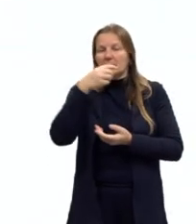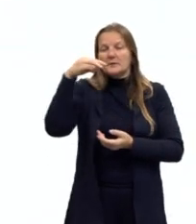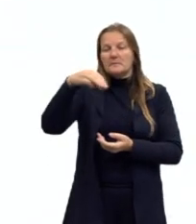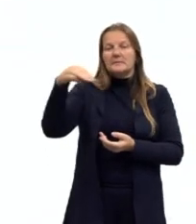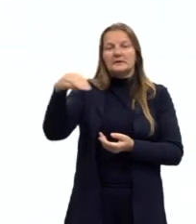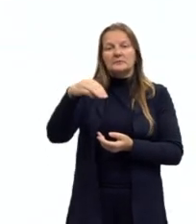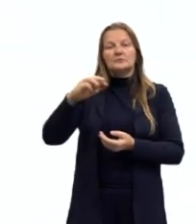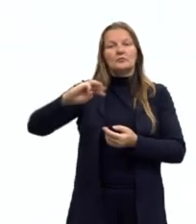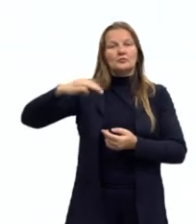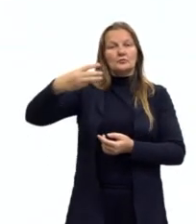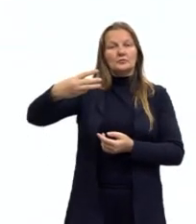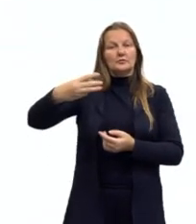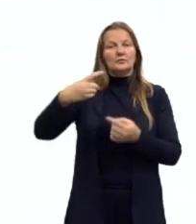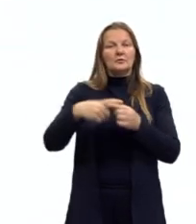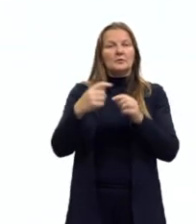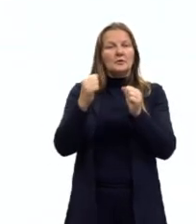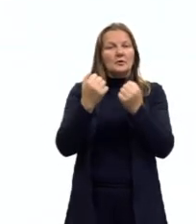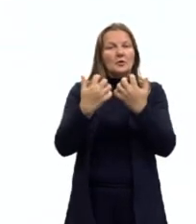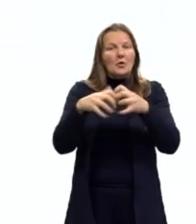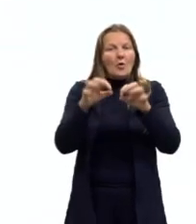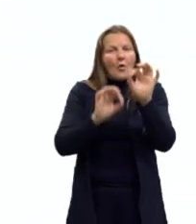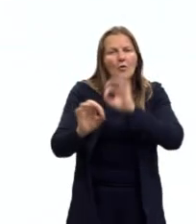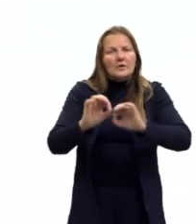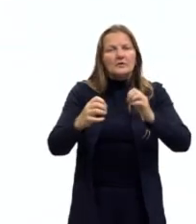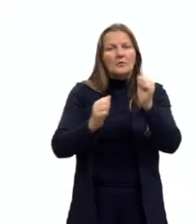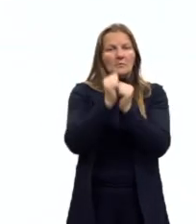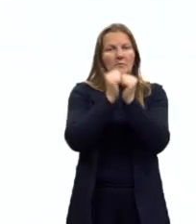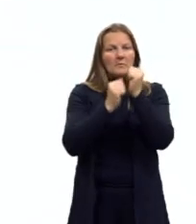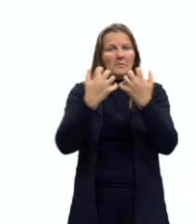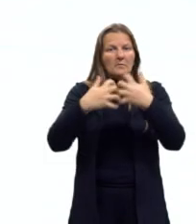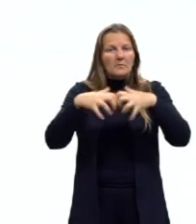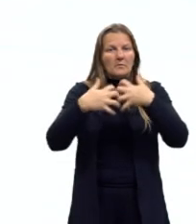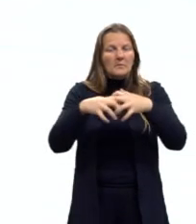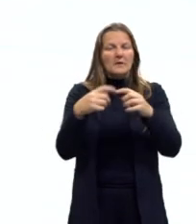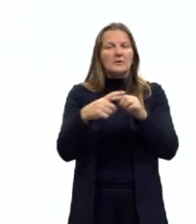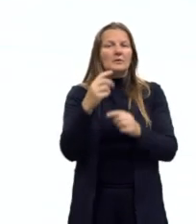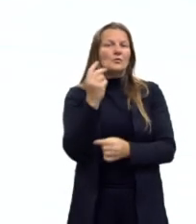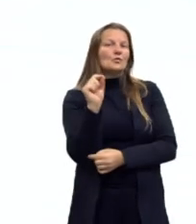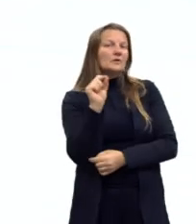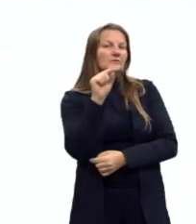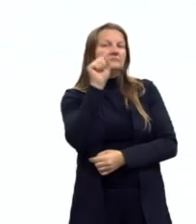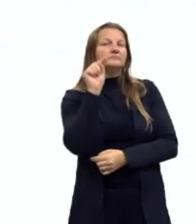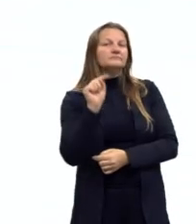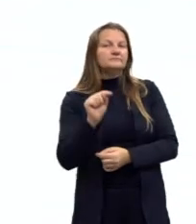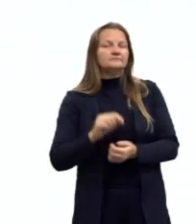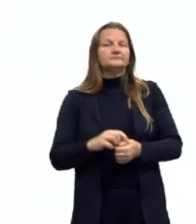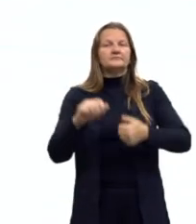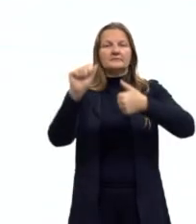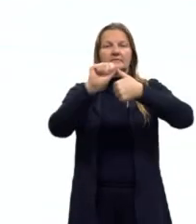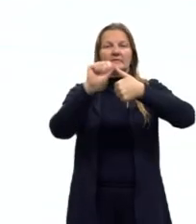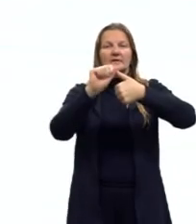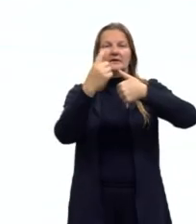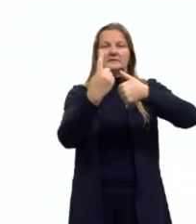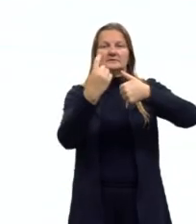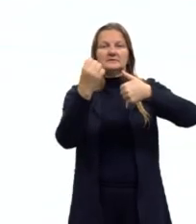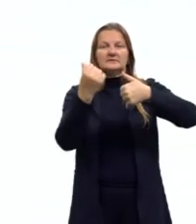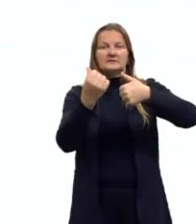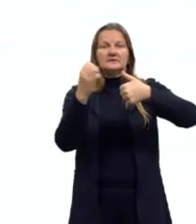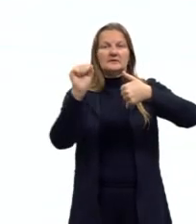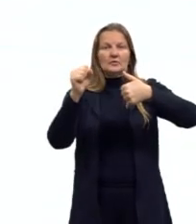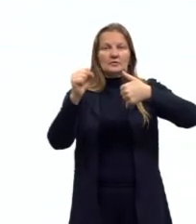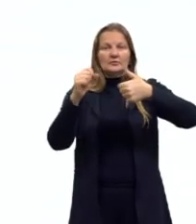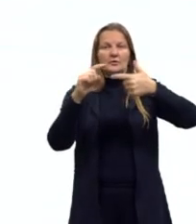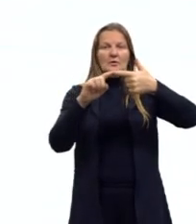cúbicos após a reprogramação da máquina será igual a letra A, 168,